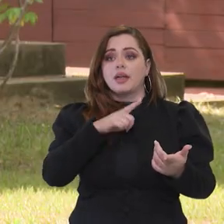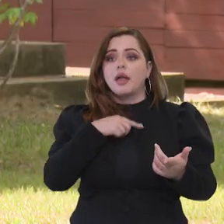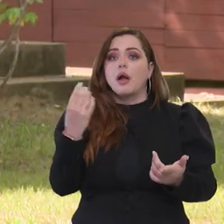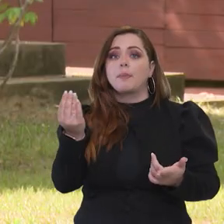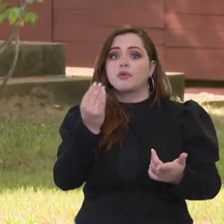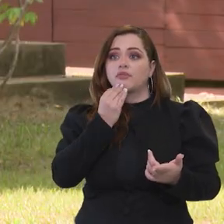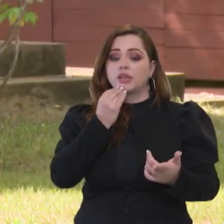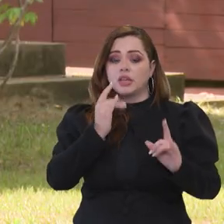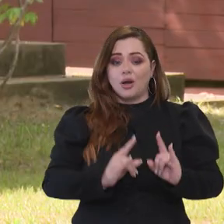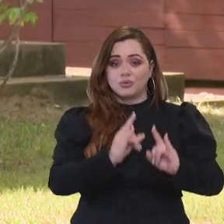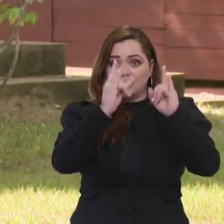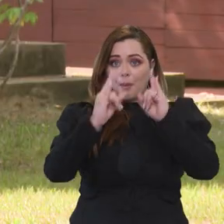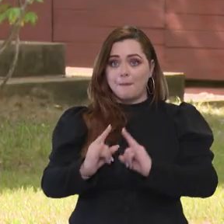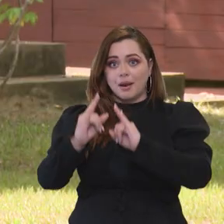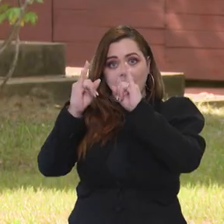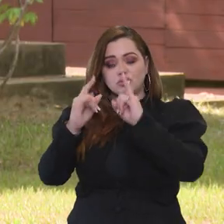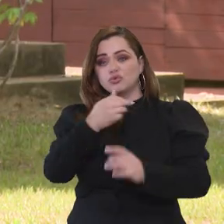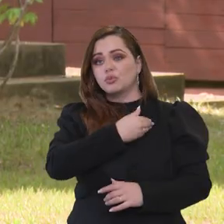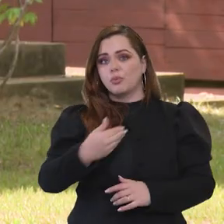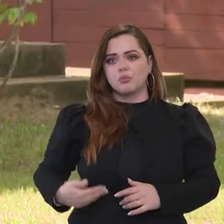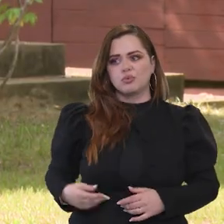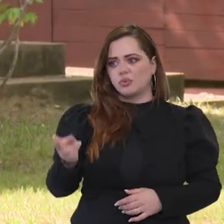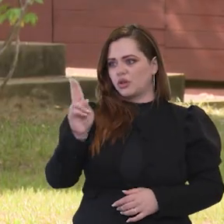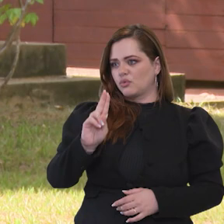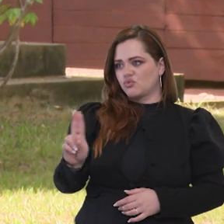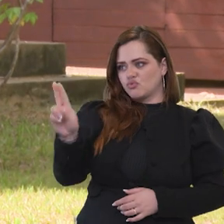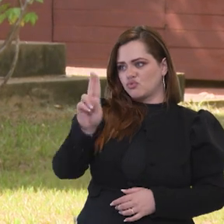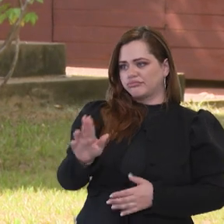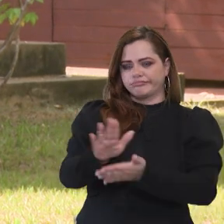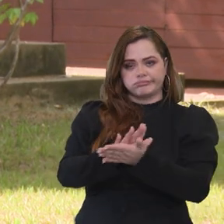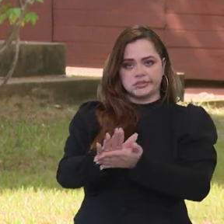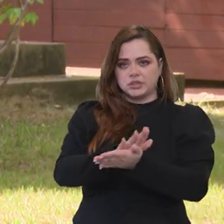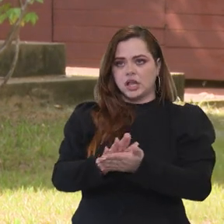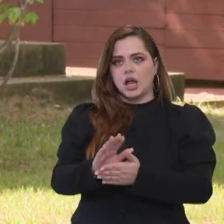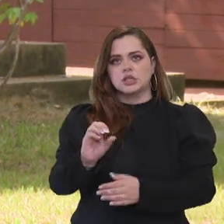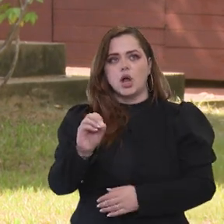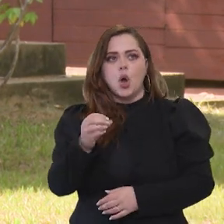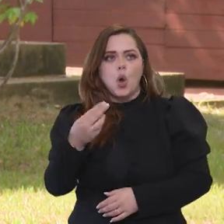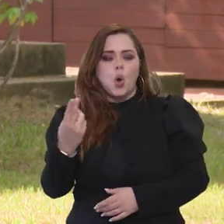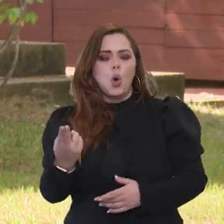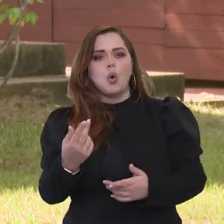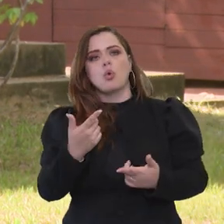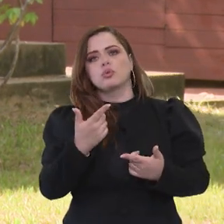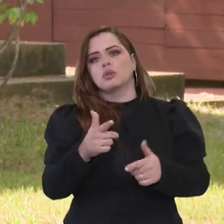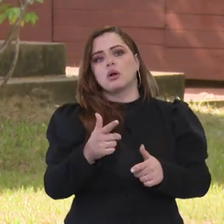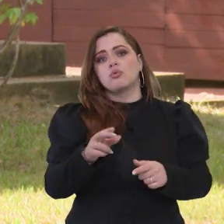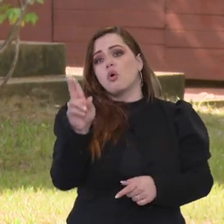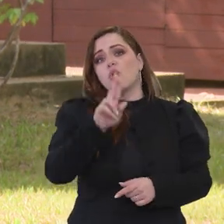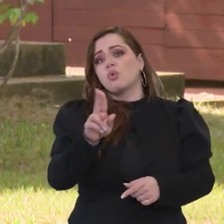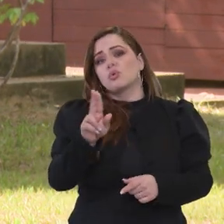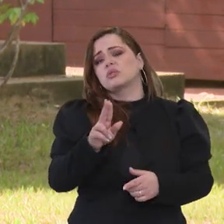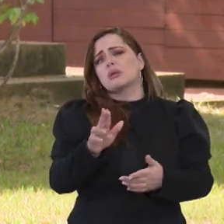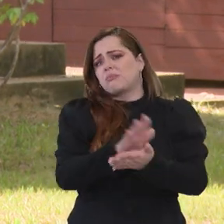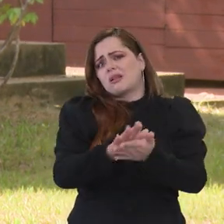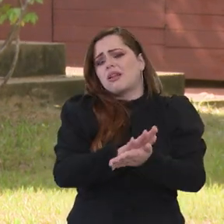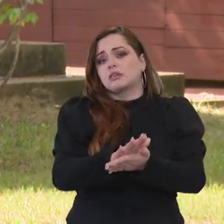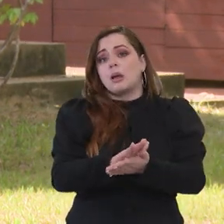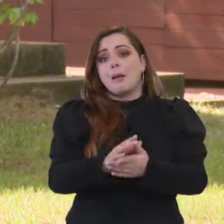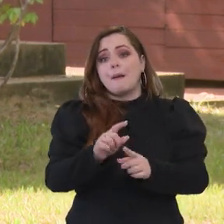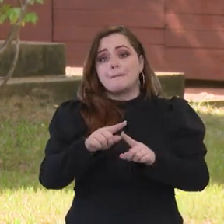poder aproveitar os prédios públicos que não estão em utilização ou que não estão mais, enfim, estão sendo subutilizados,